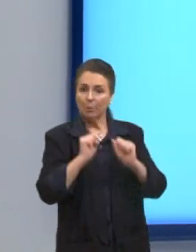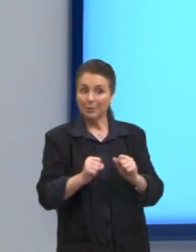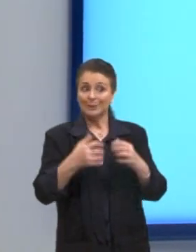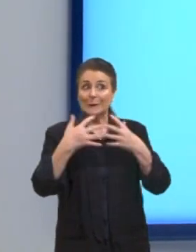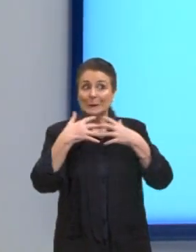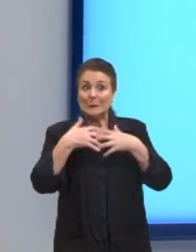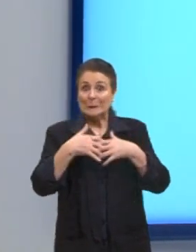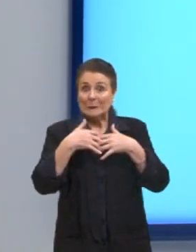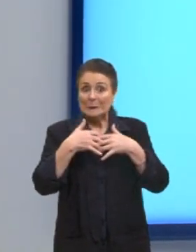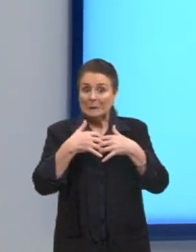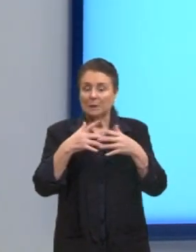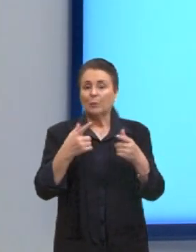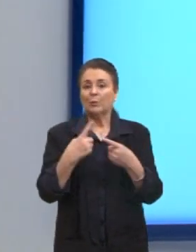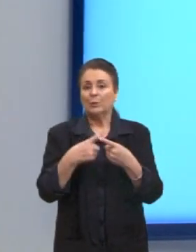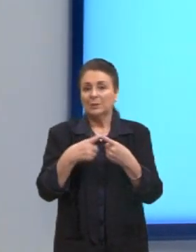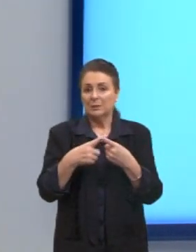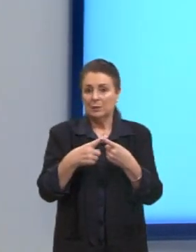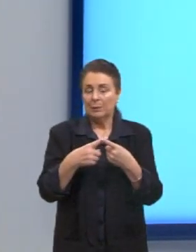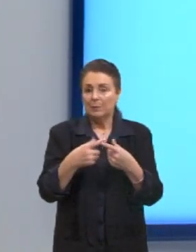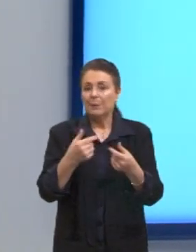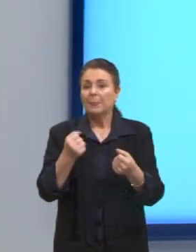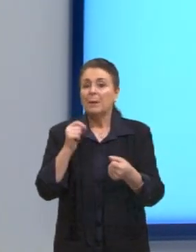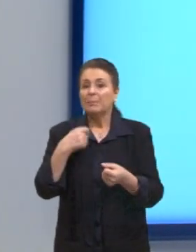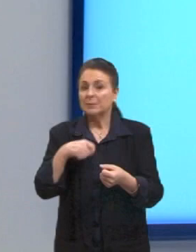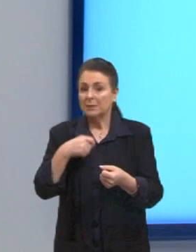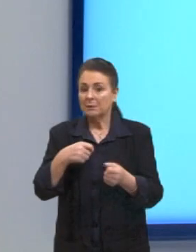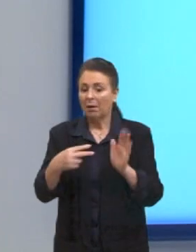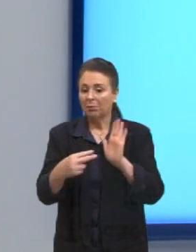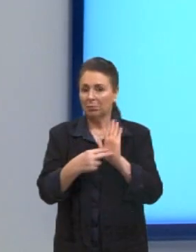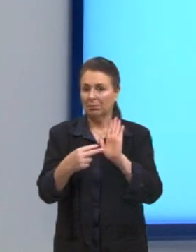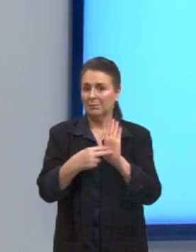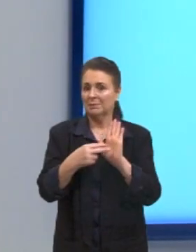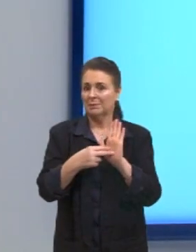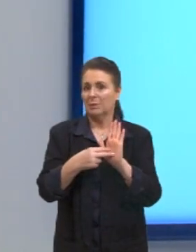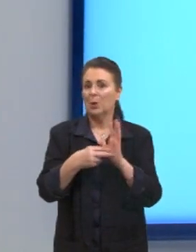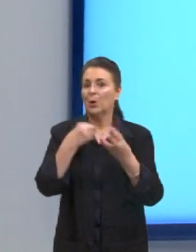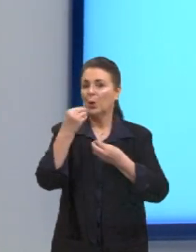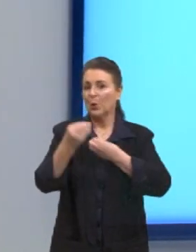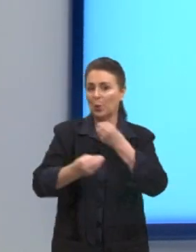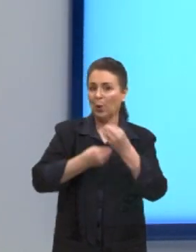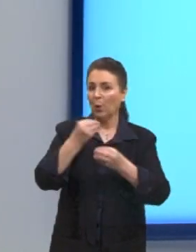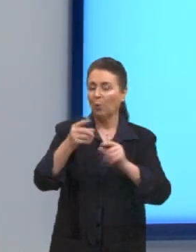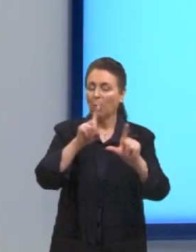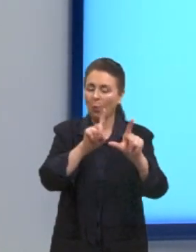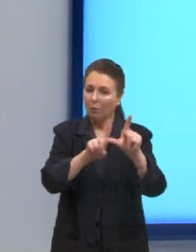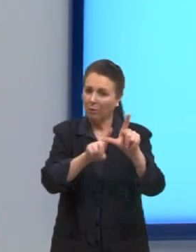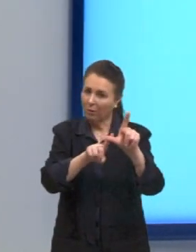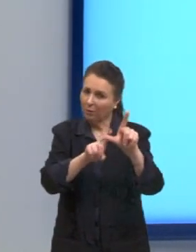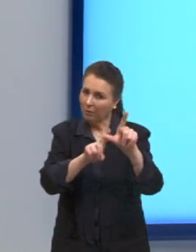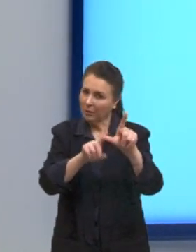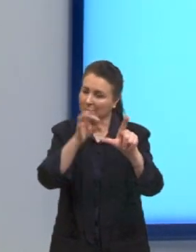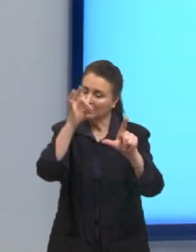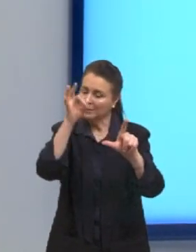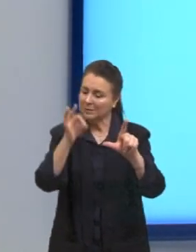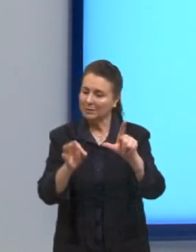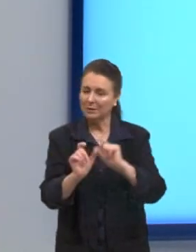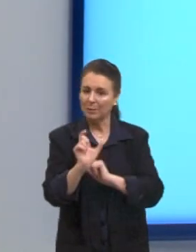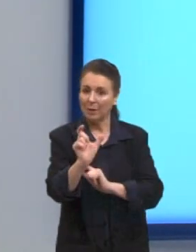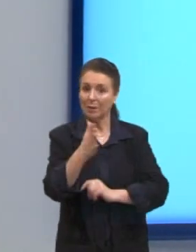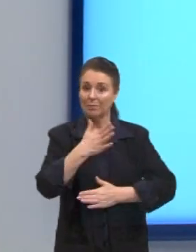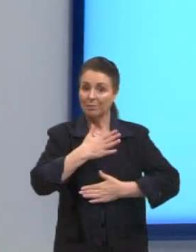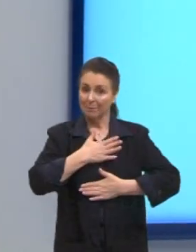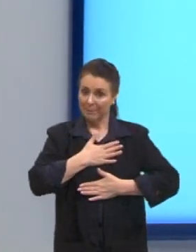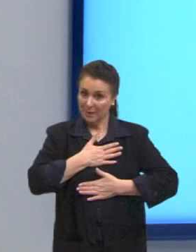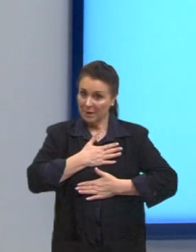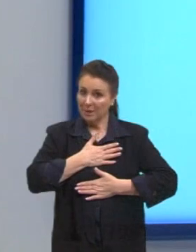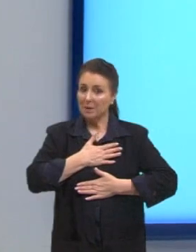com isso. Por isso que a gente precisa ficar ligado a como é a grafia correta da palavra na minha língua e na